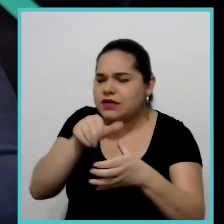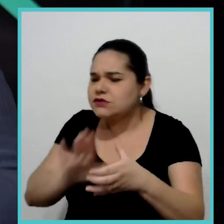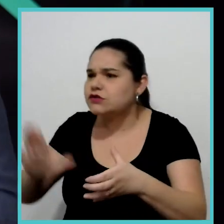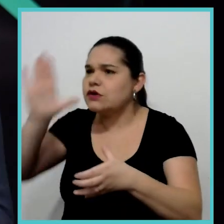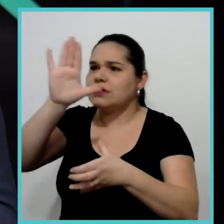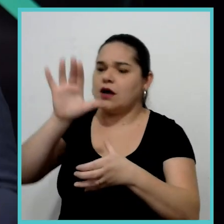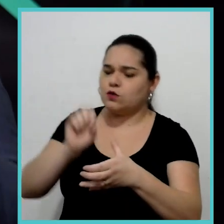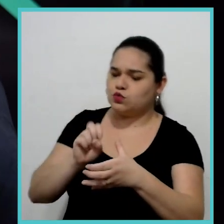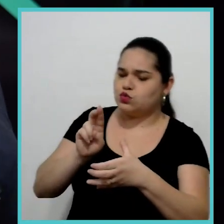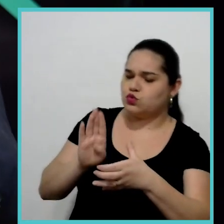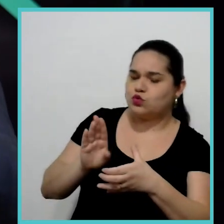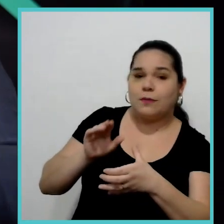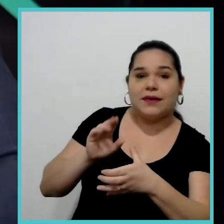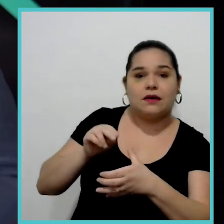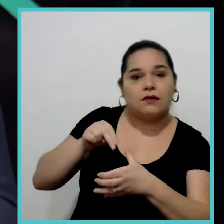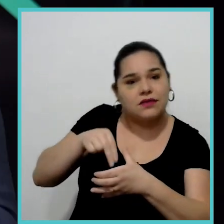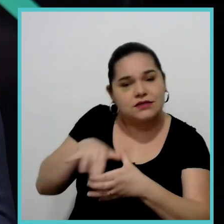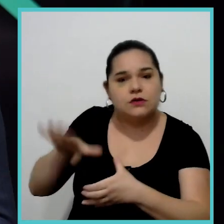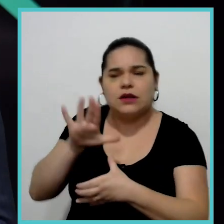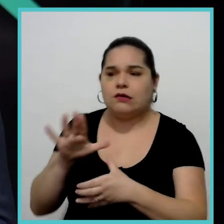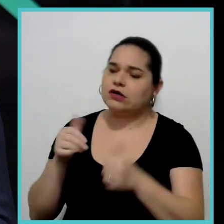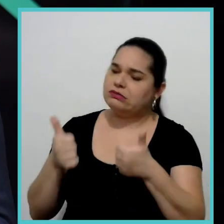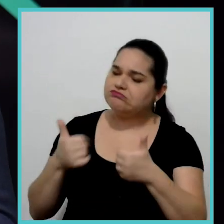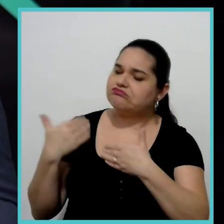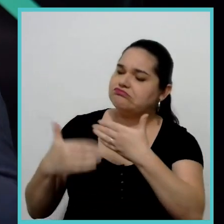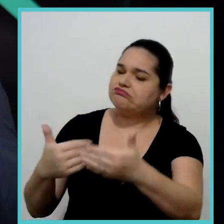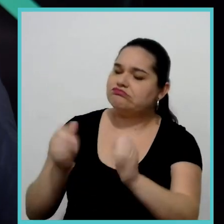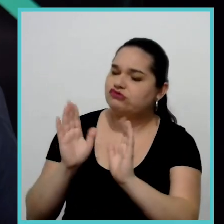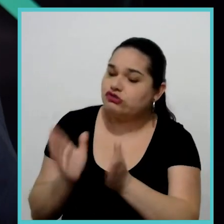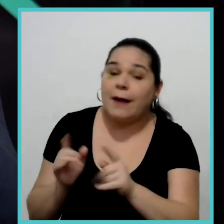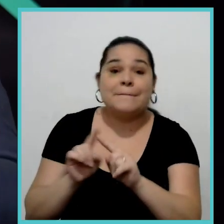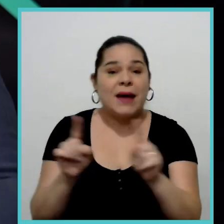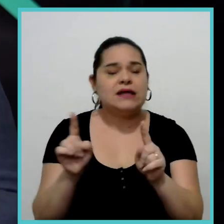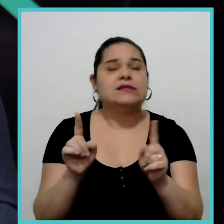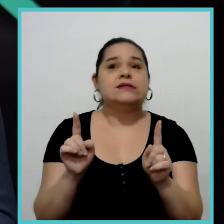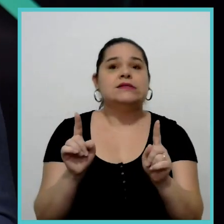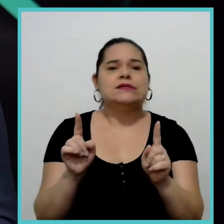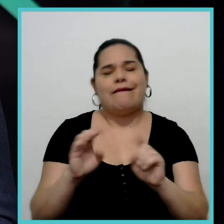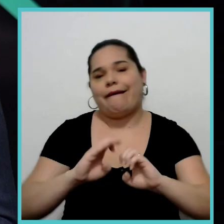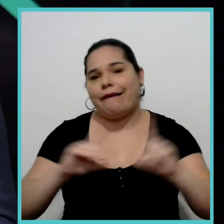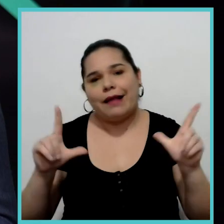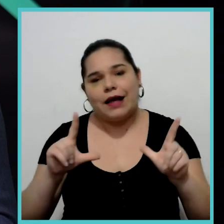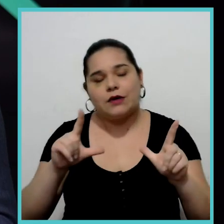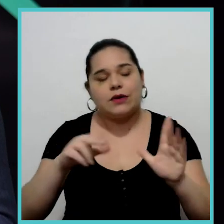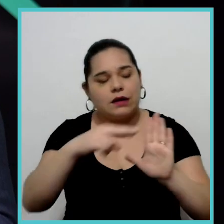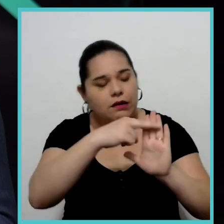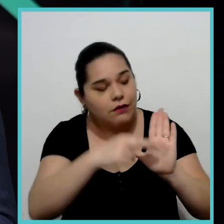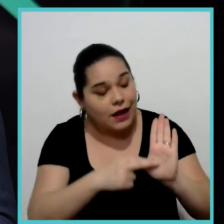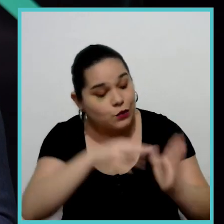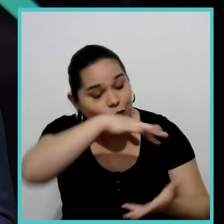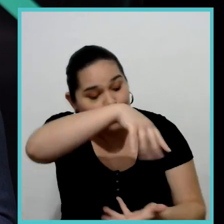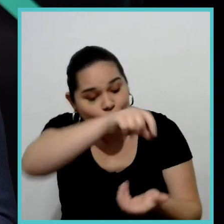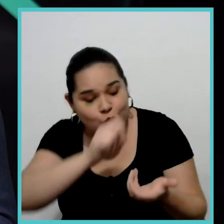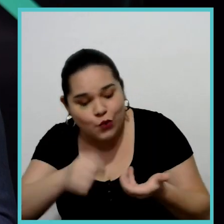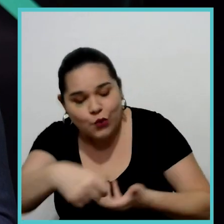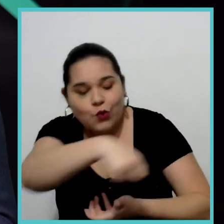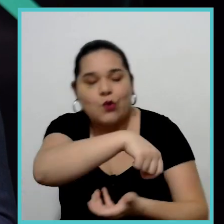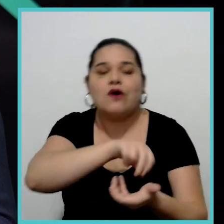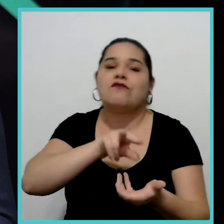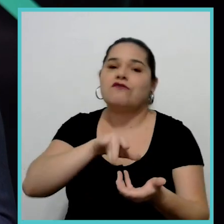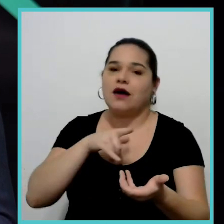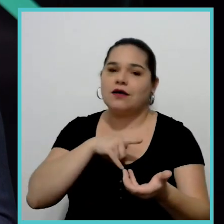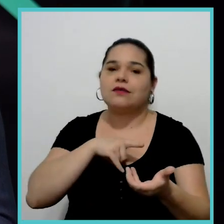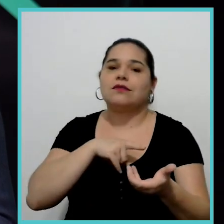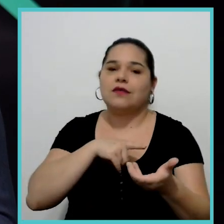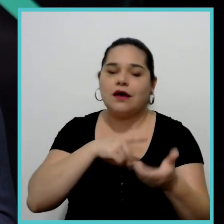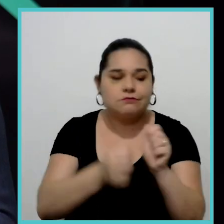subnacionais, e que estão funcionando muito bem, obrigado, mas é claro que o mercado regulado global vai fazer com que